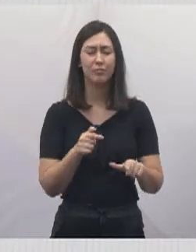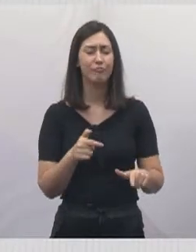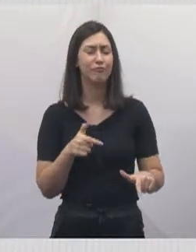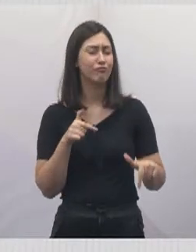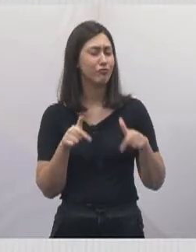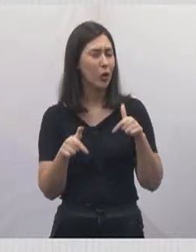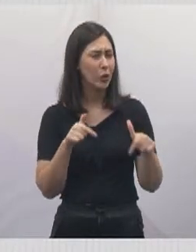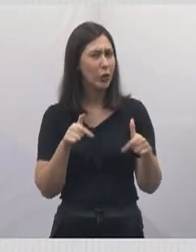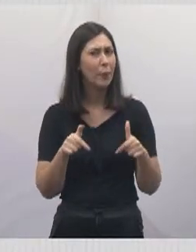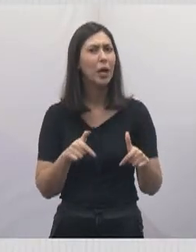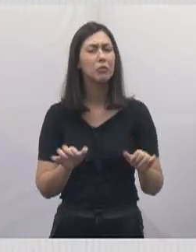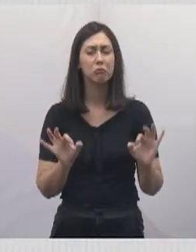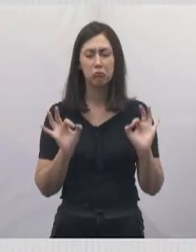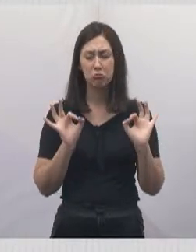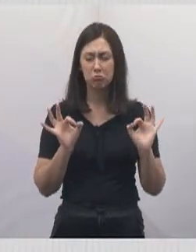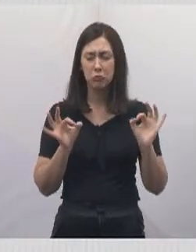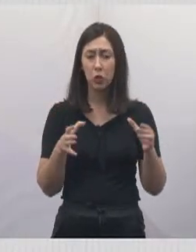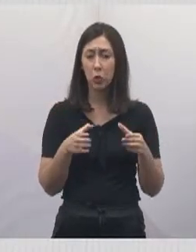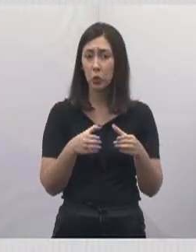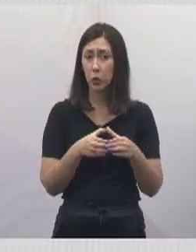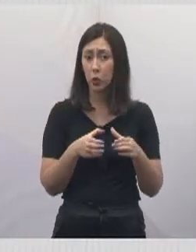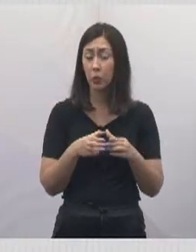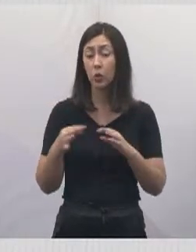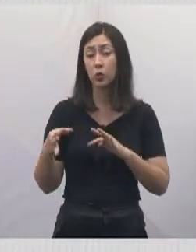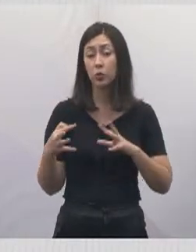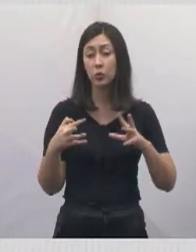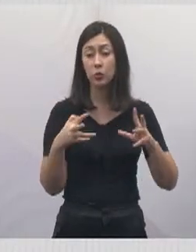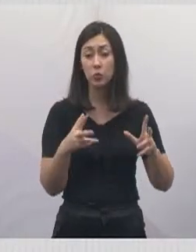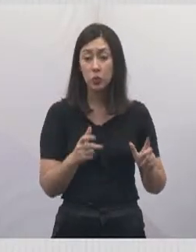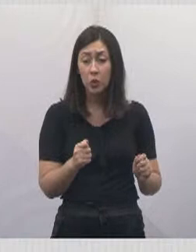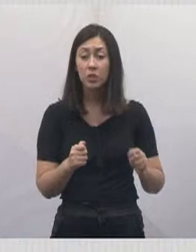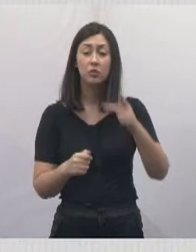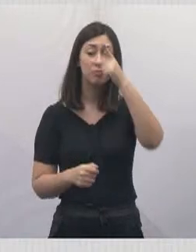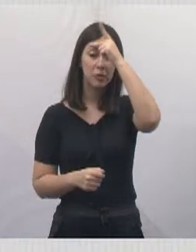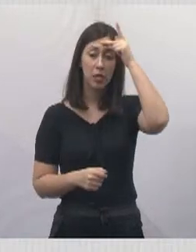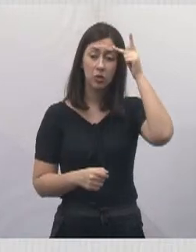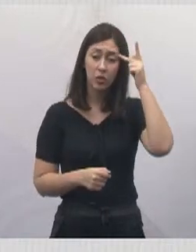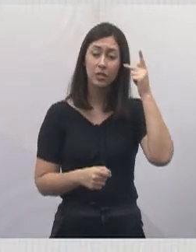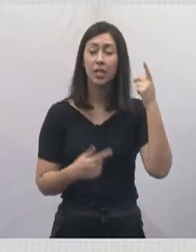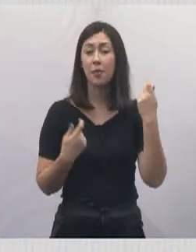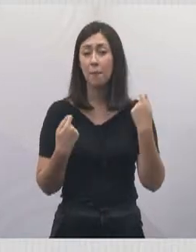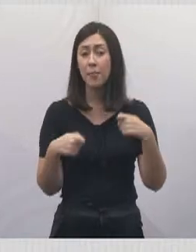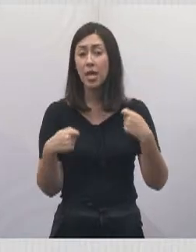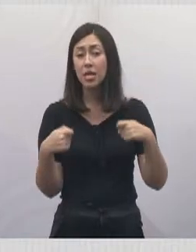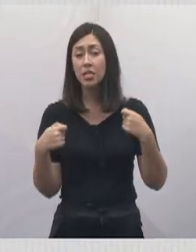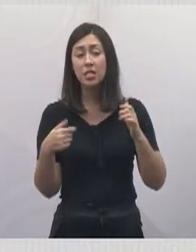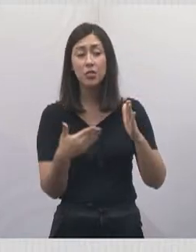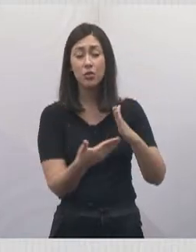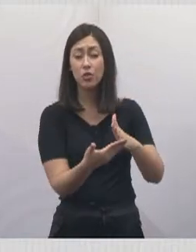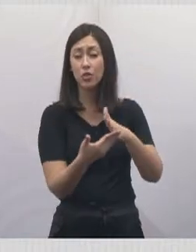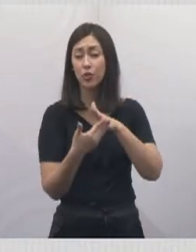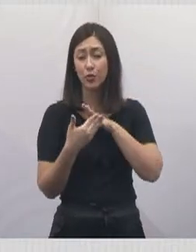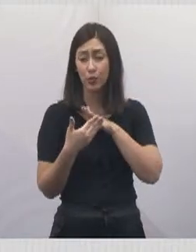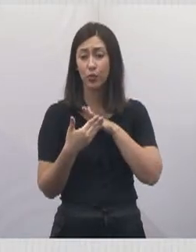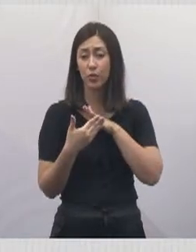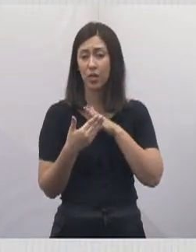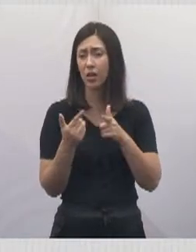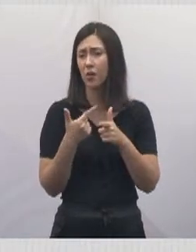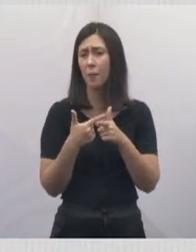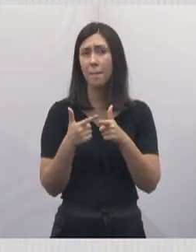tratamento com toda a sua equipe, para todas as pessoas que buscam a Prolar, para resolver os seus problemas